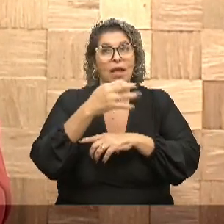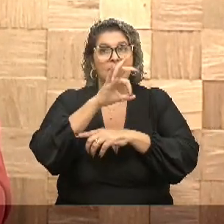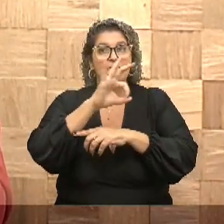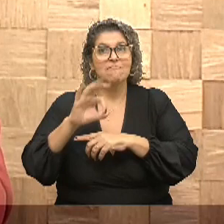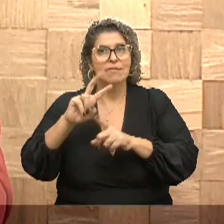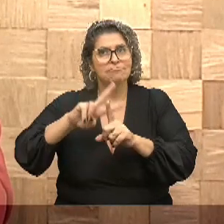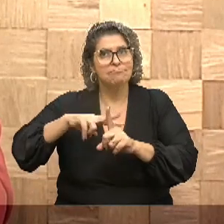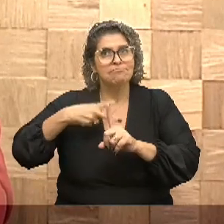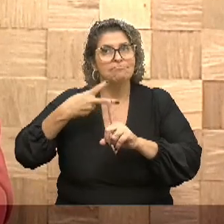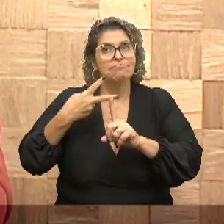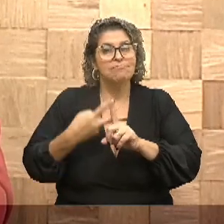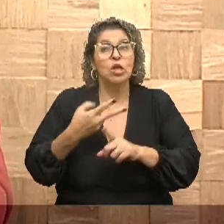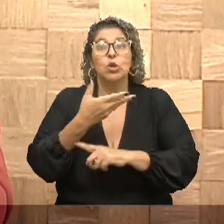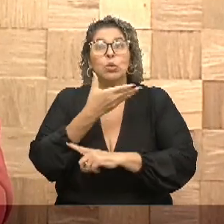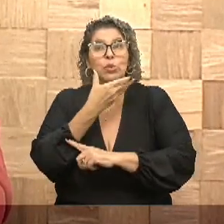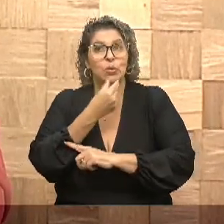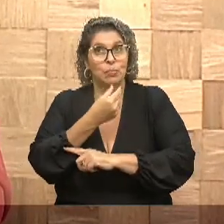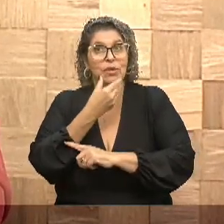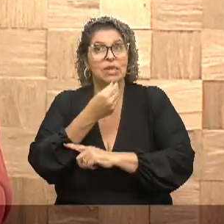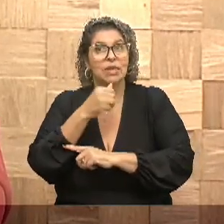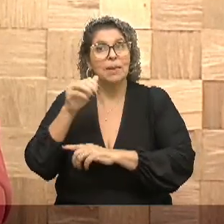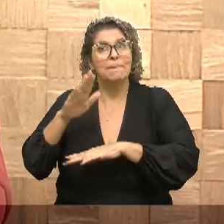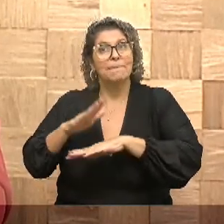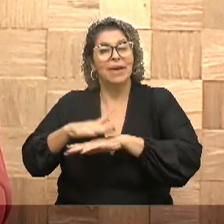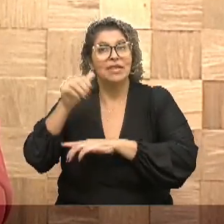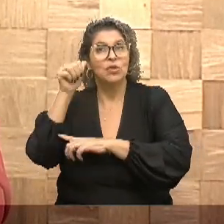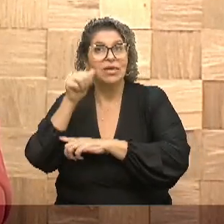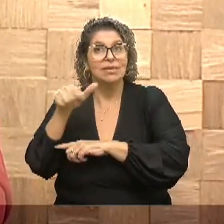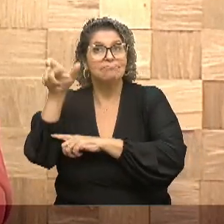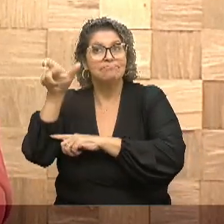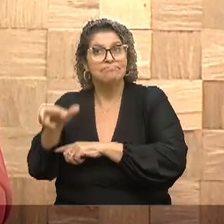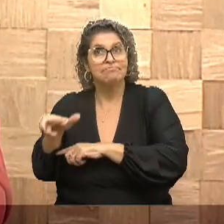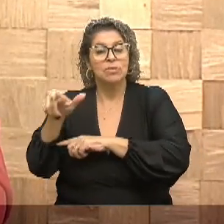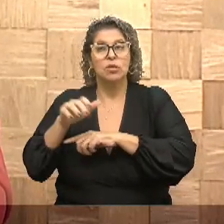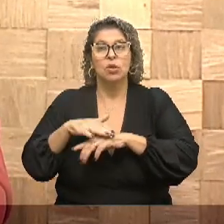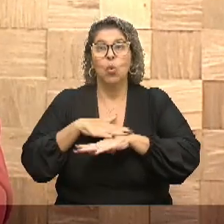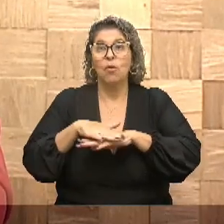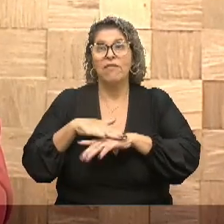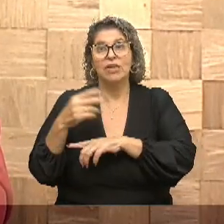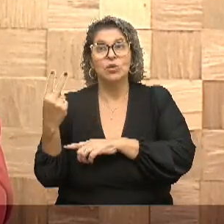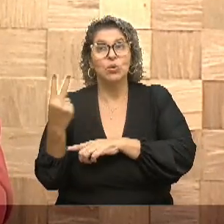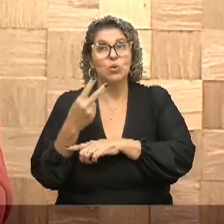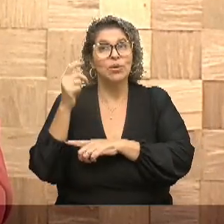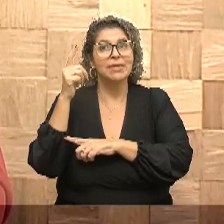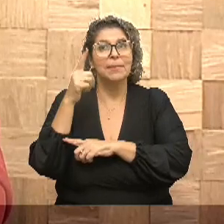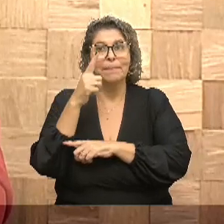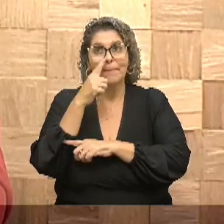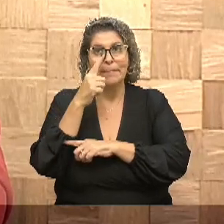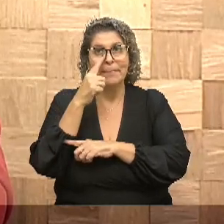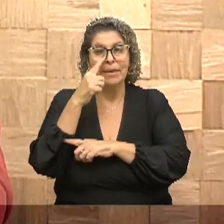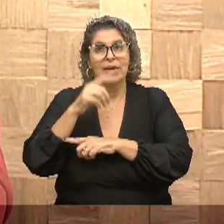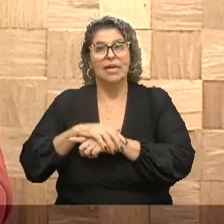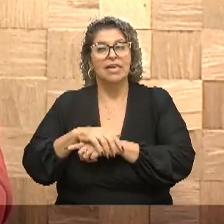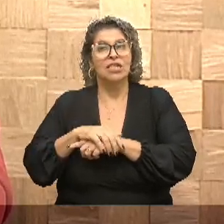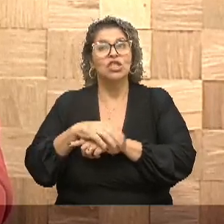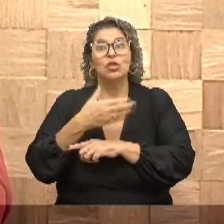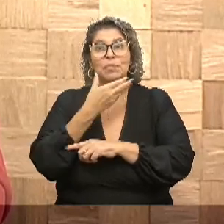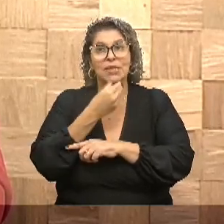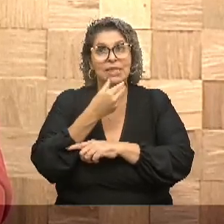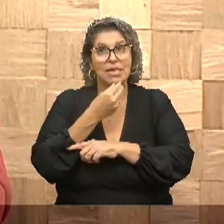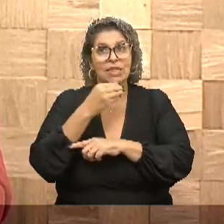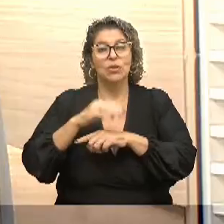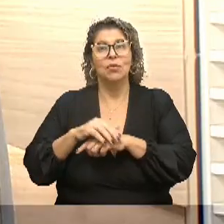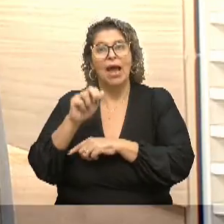maior no gênero masculino do que no gênero feminino, eu converso com duas mães de meninos autistas. A Ana